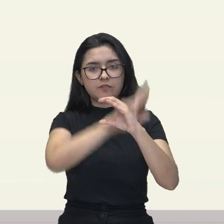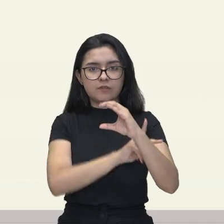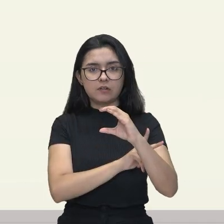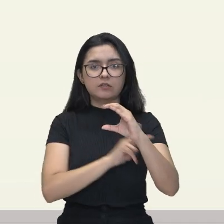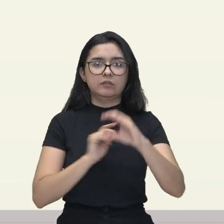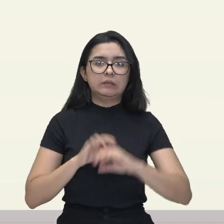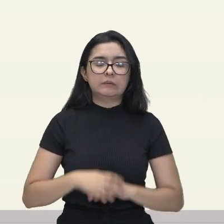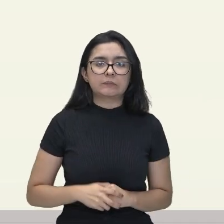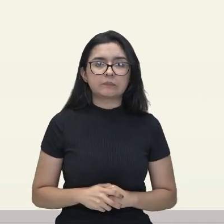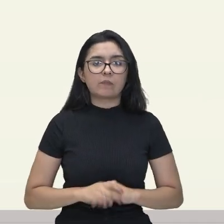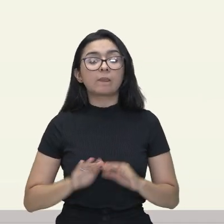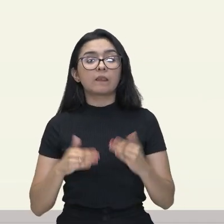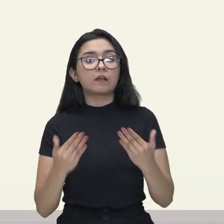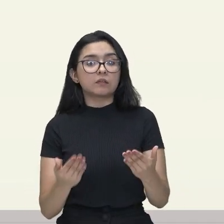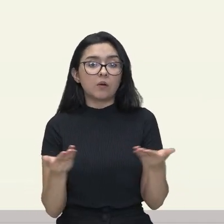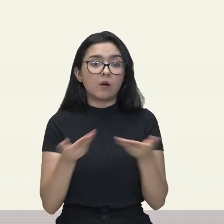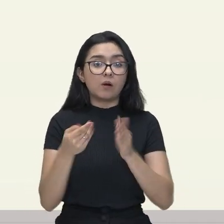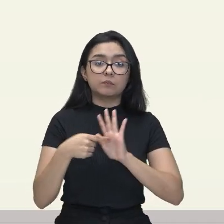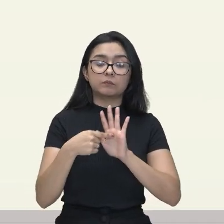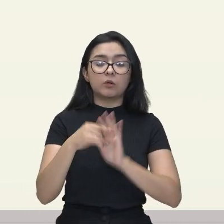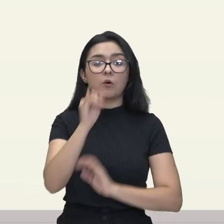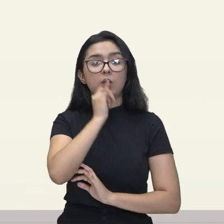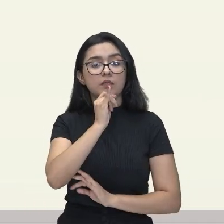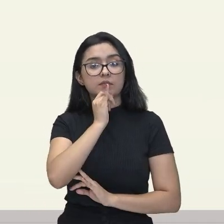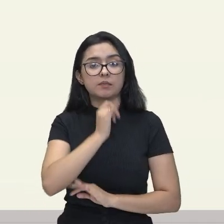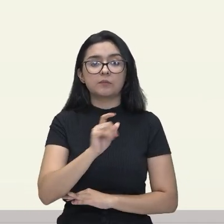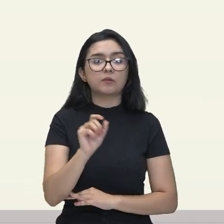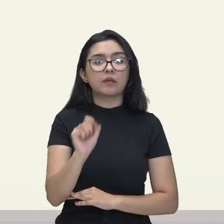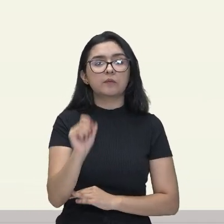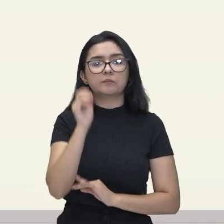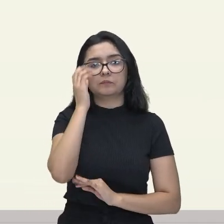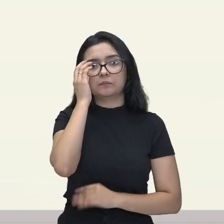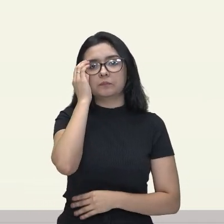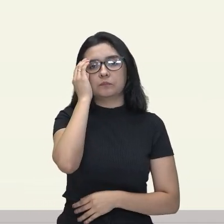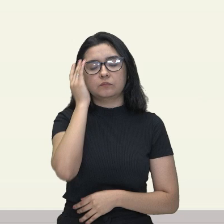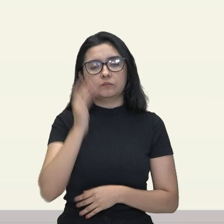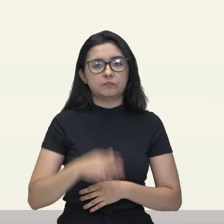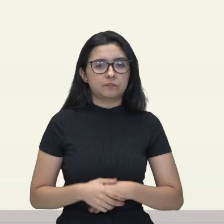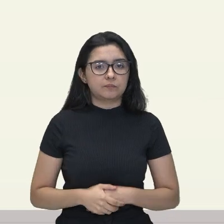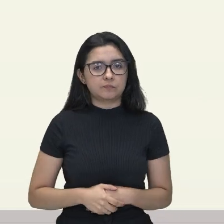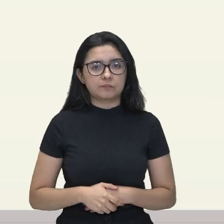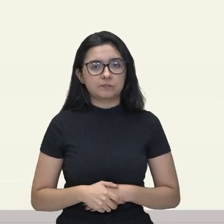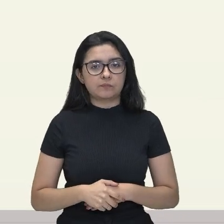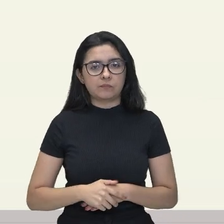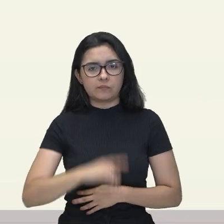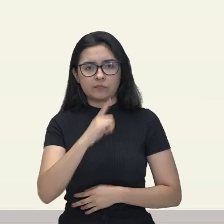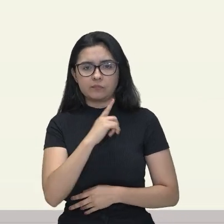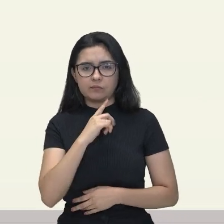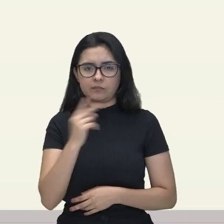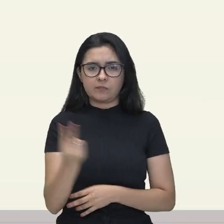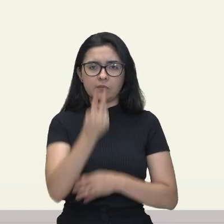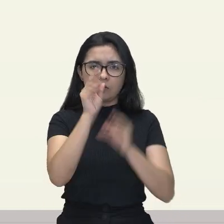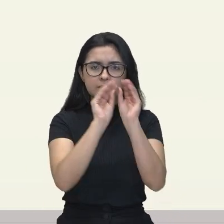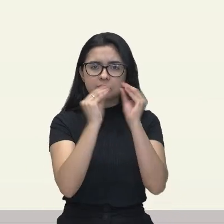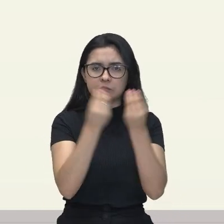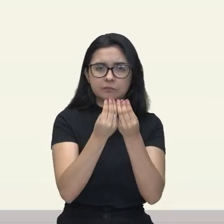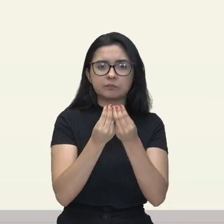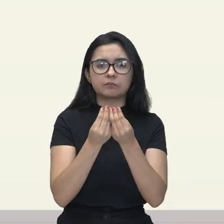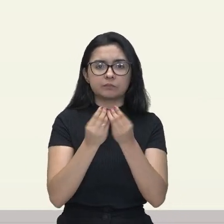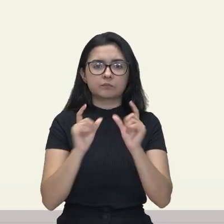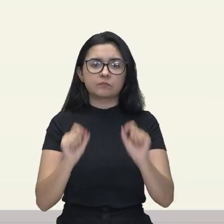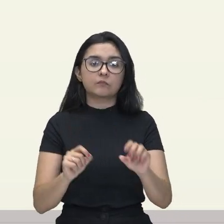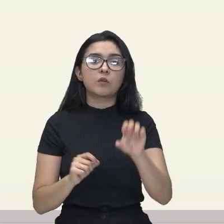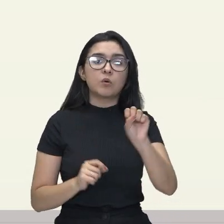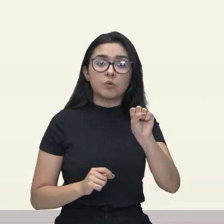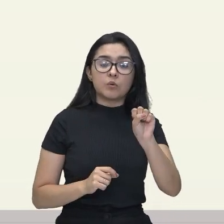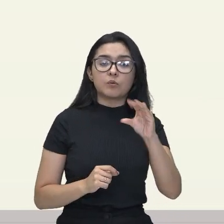E aqui, como exemplo, eu tenho, eu trago dois compostos orgânicos, o cis e o